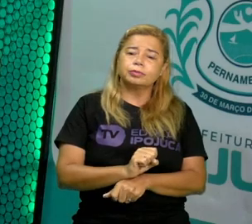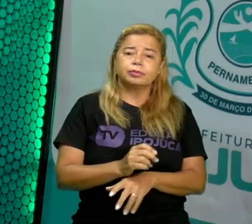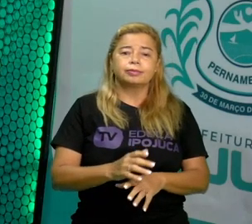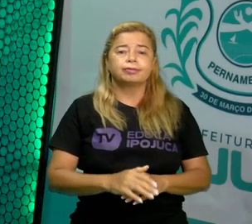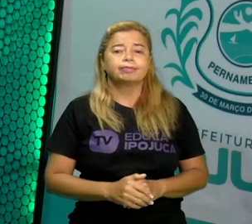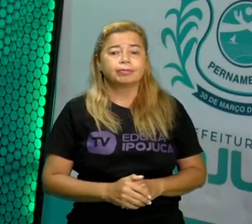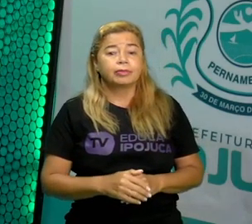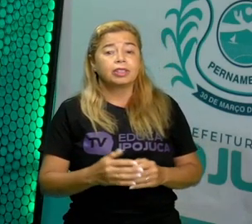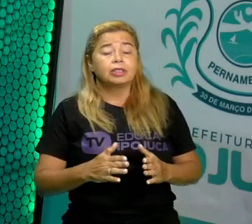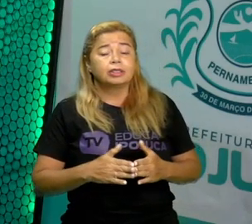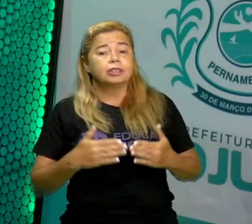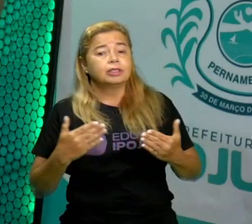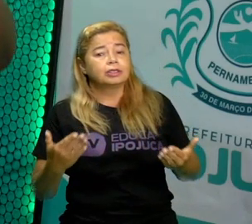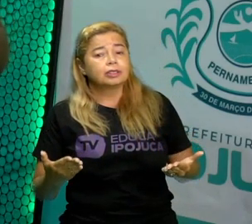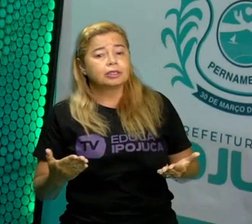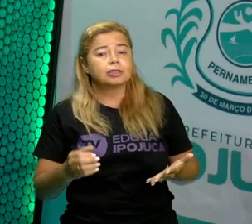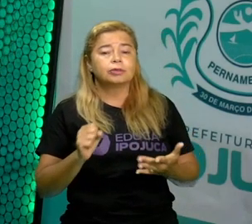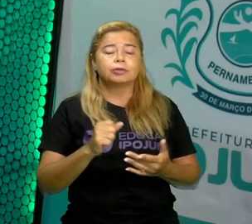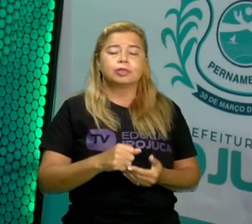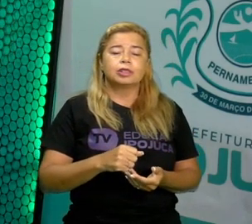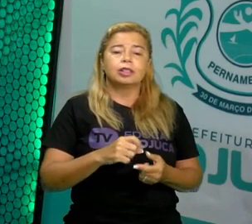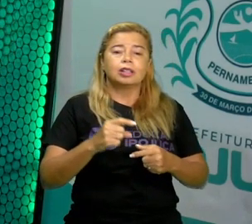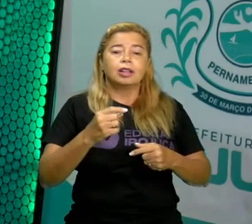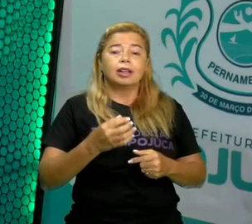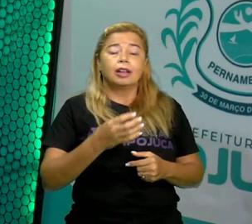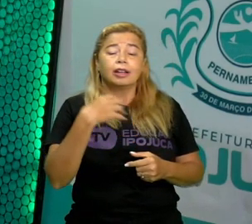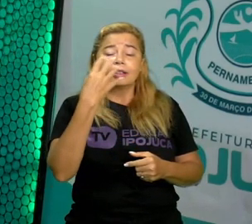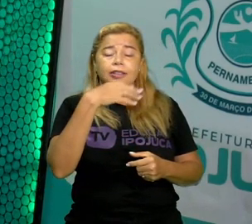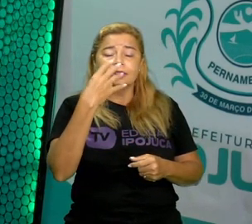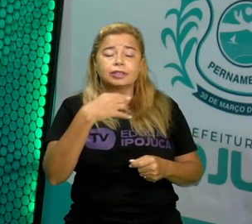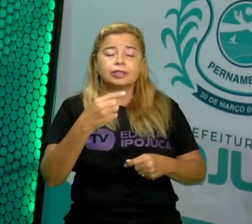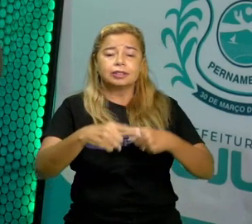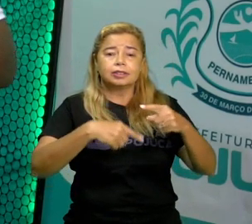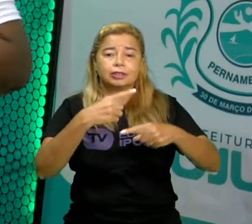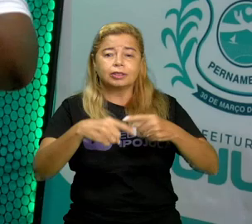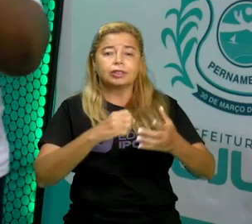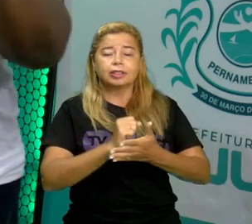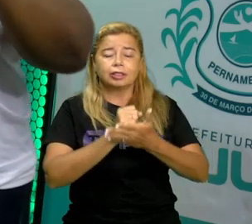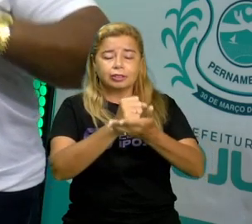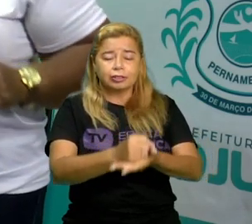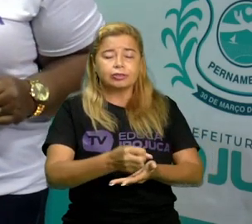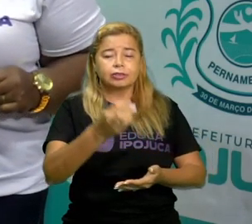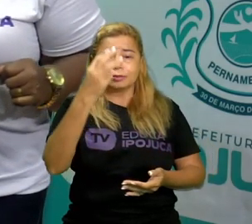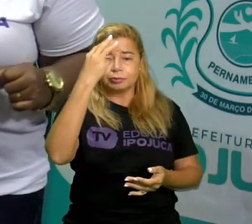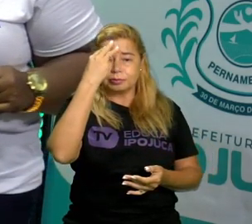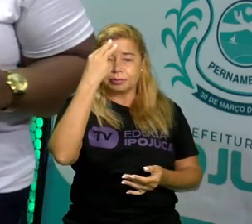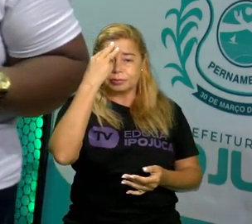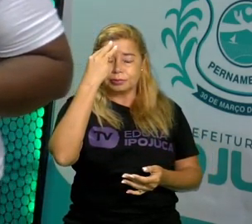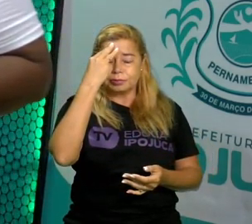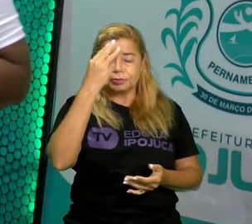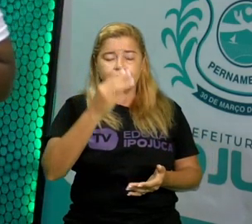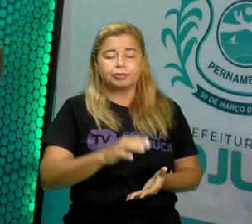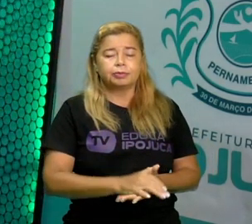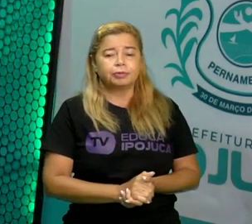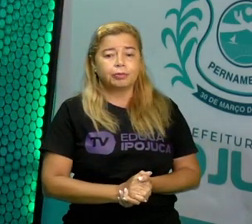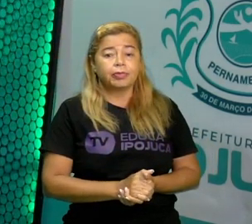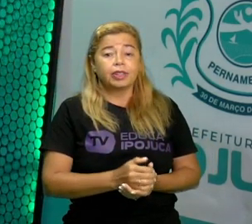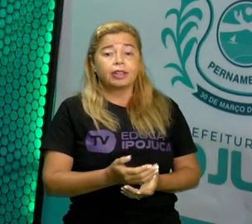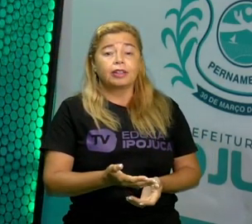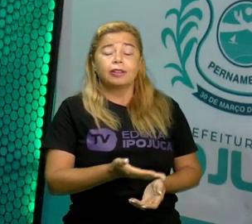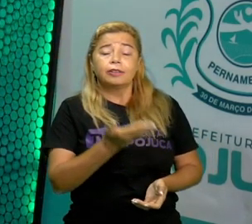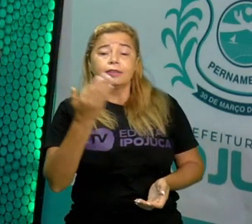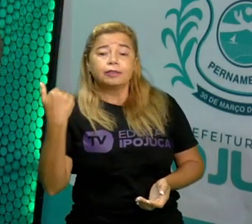por isso que ela ajuda na nossa memória. Então vamos lá conhecer algumas